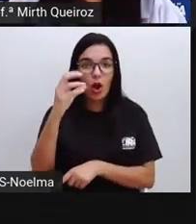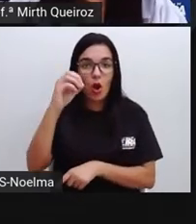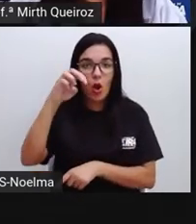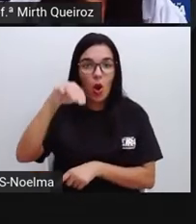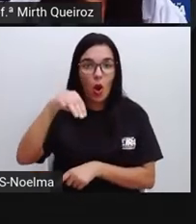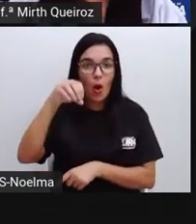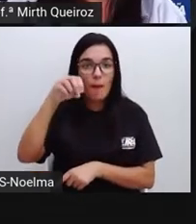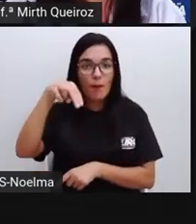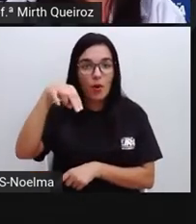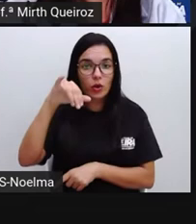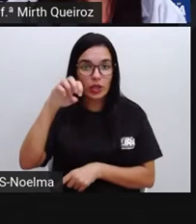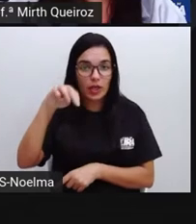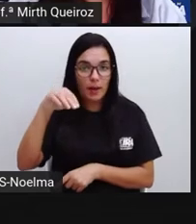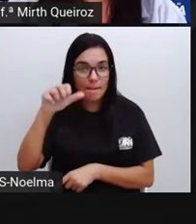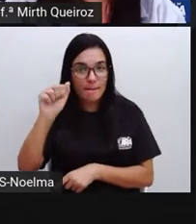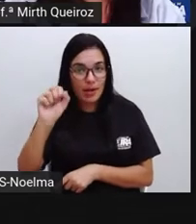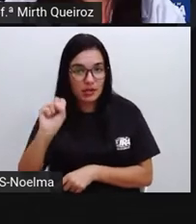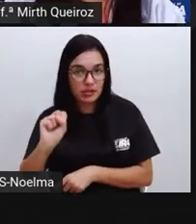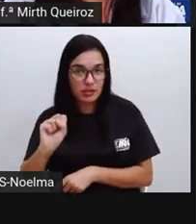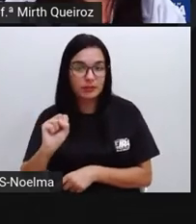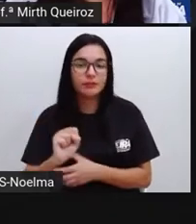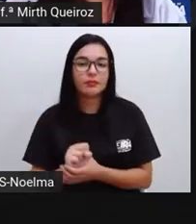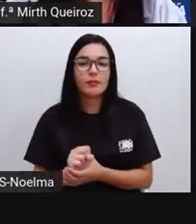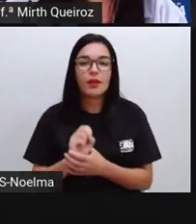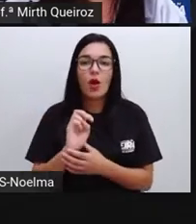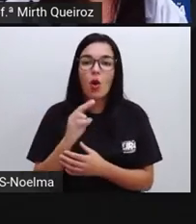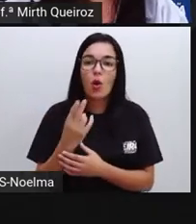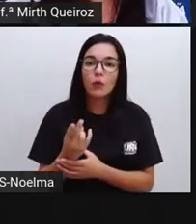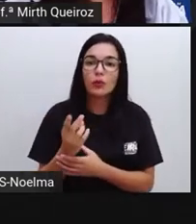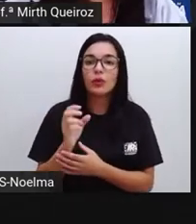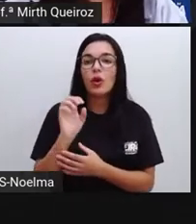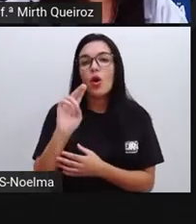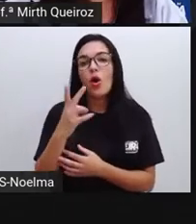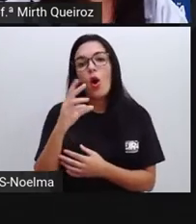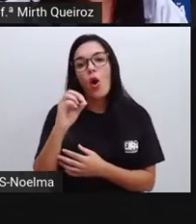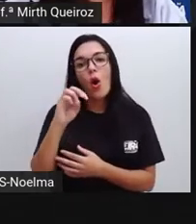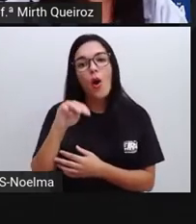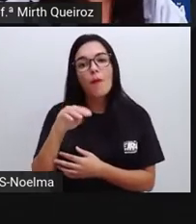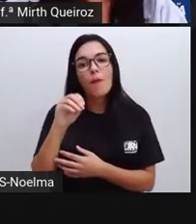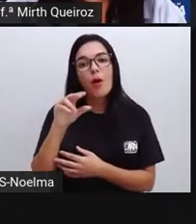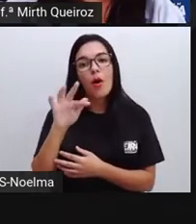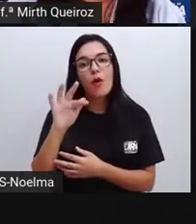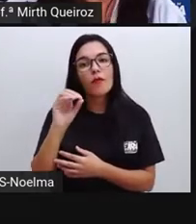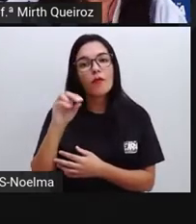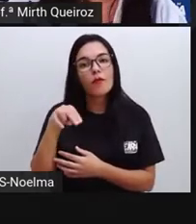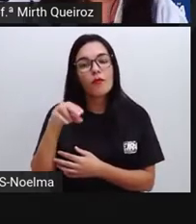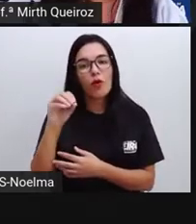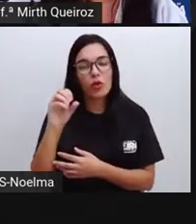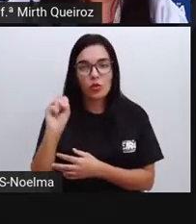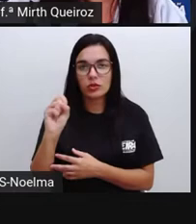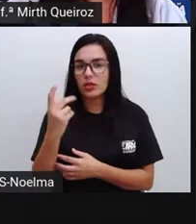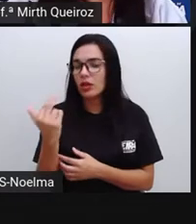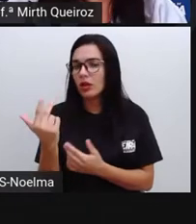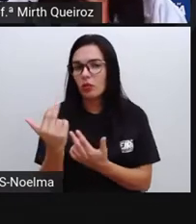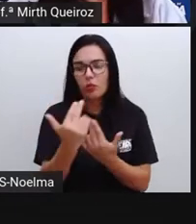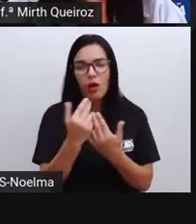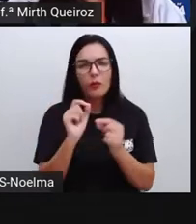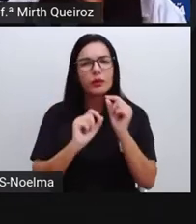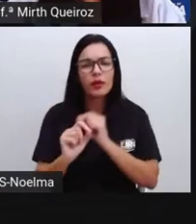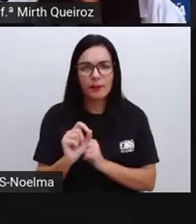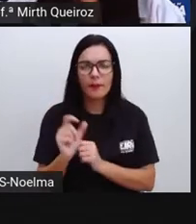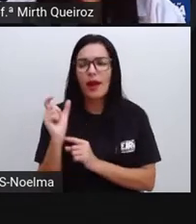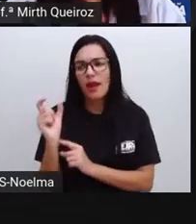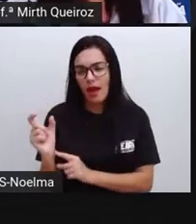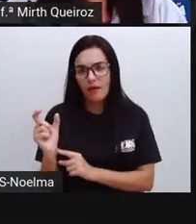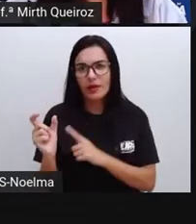de homófonos, que significa aí a mesma coisa. São palavras que apresentam o